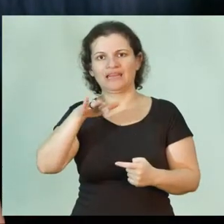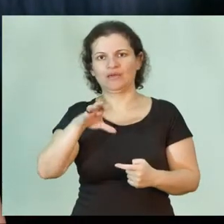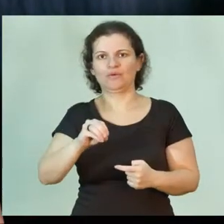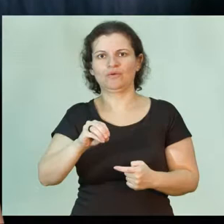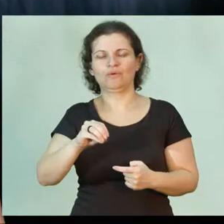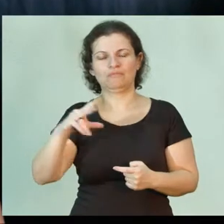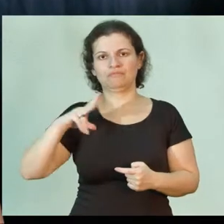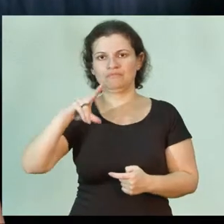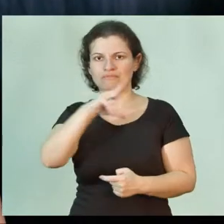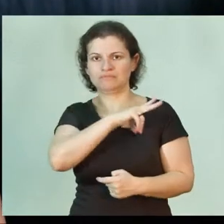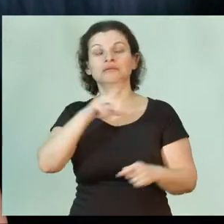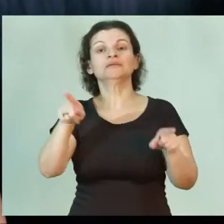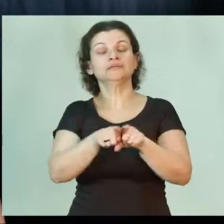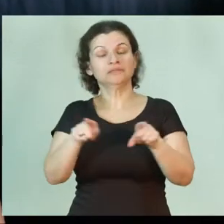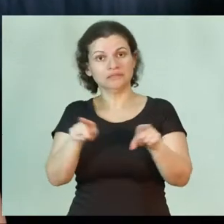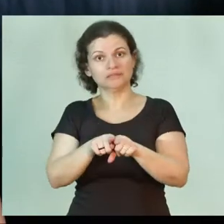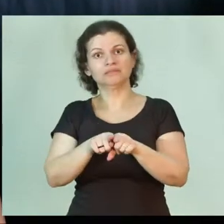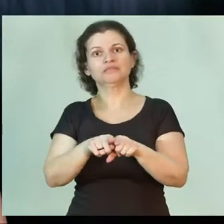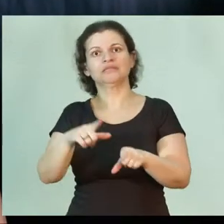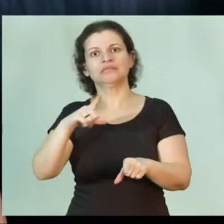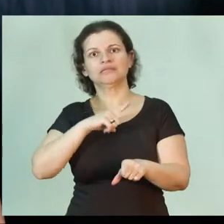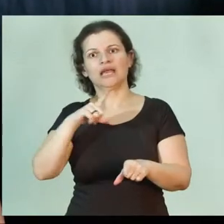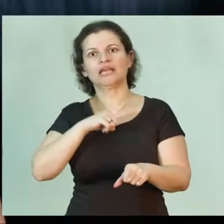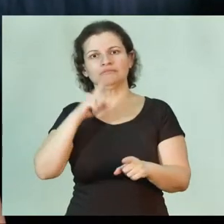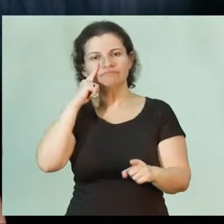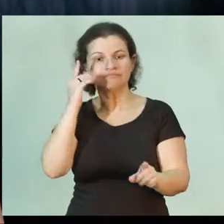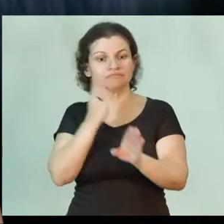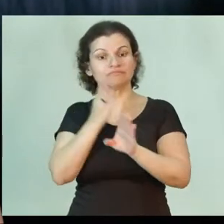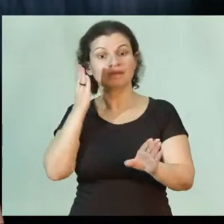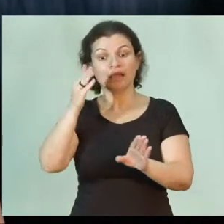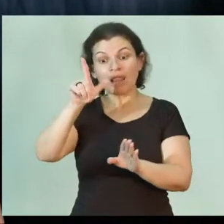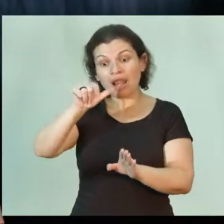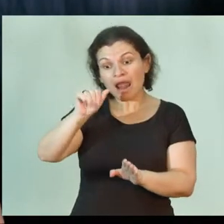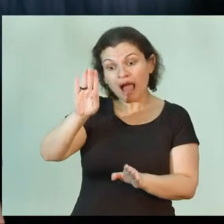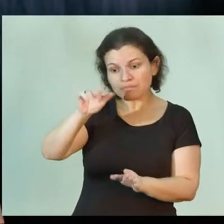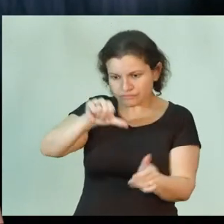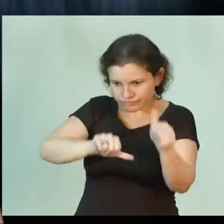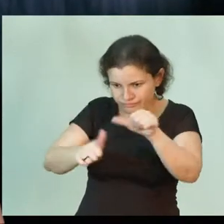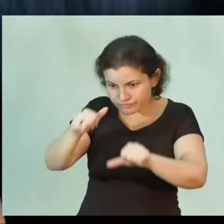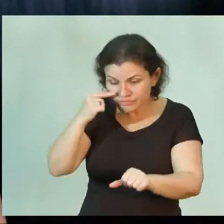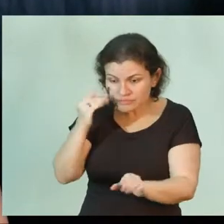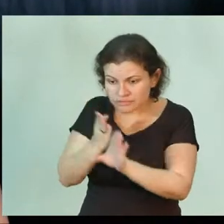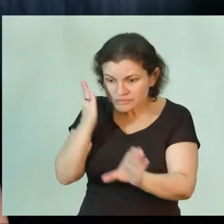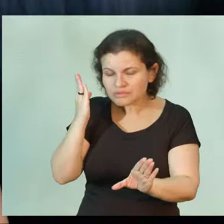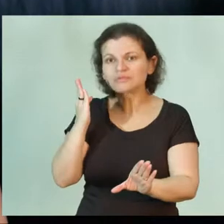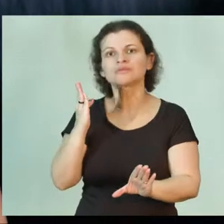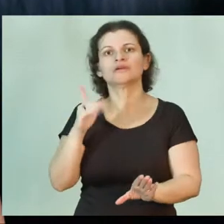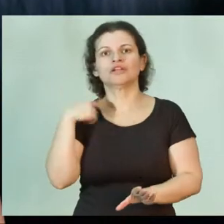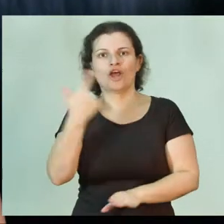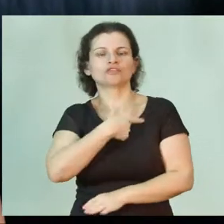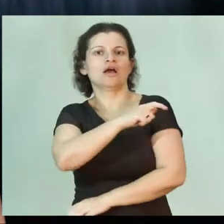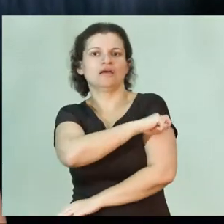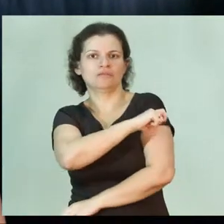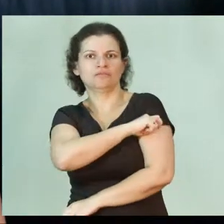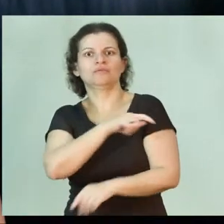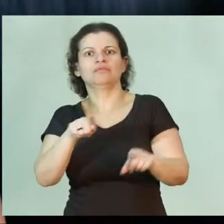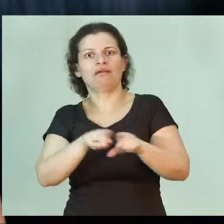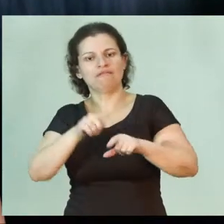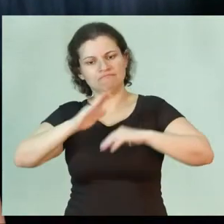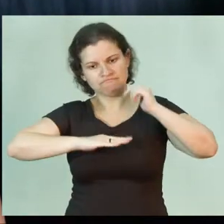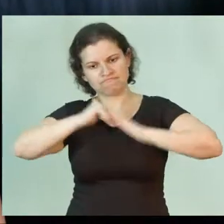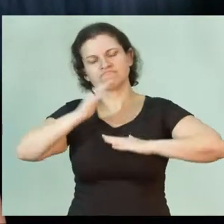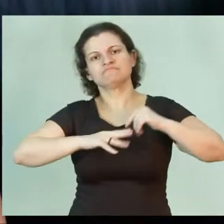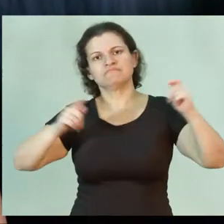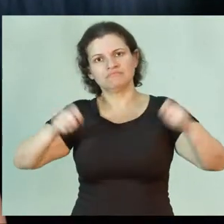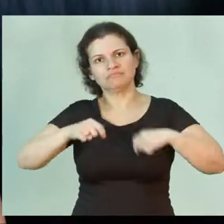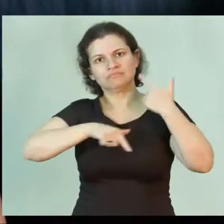clínico ao paciente. Além disso, tem os diagnósticos laboratoriais. Nosso aluno também, ele